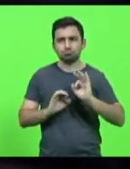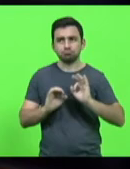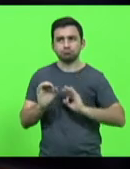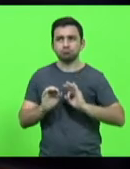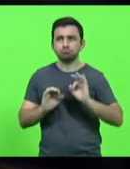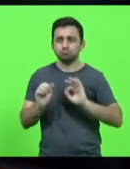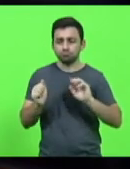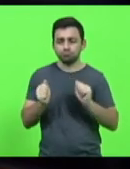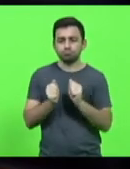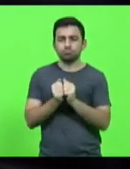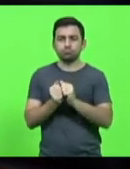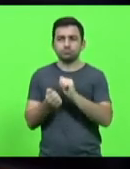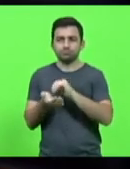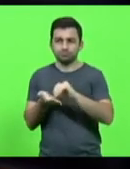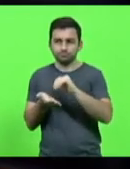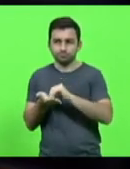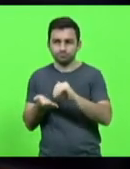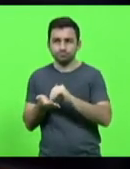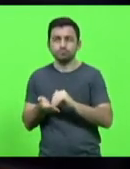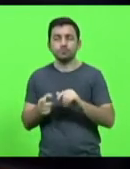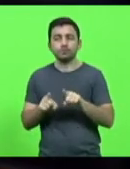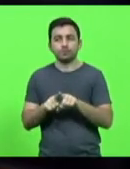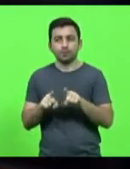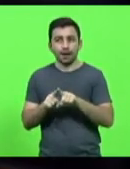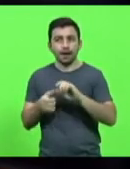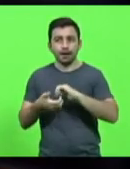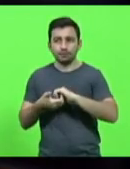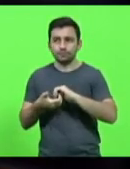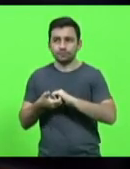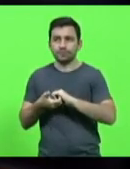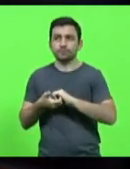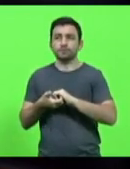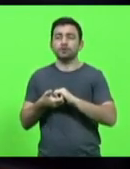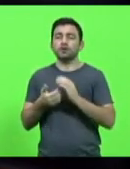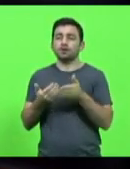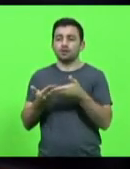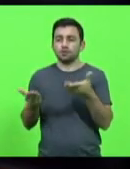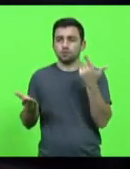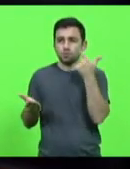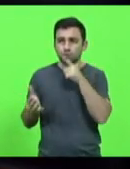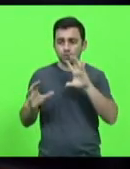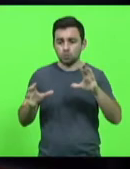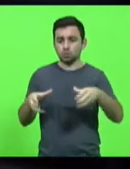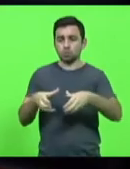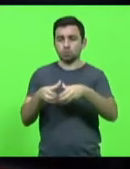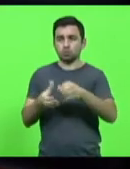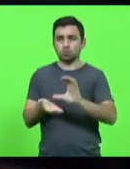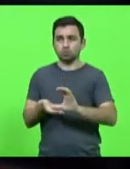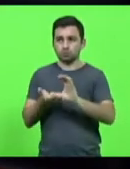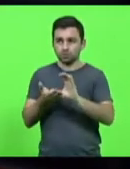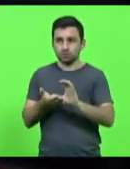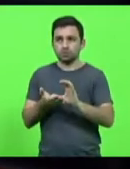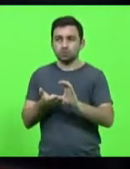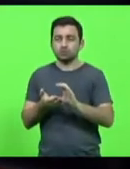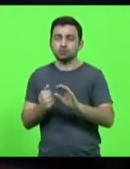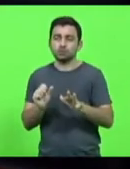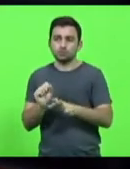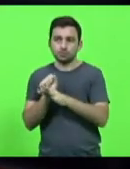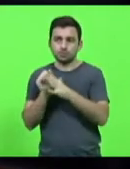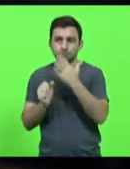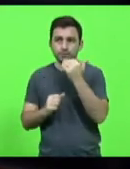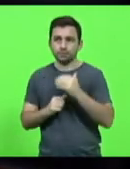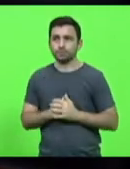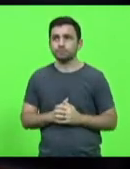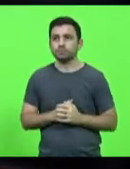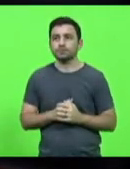com a Secretaria, também com a Casa Civil, para a composição do Conselho Estadual de Segurança Alimentar.